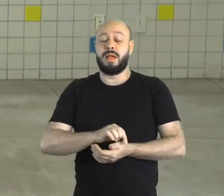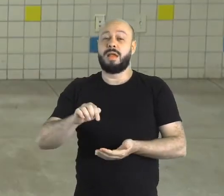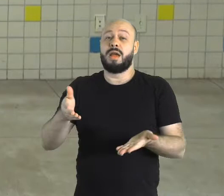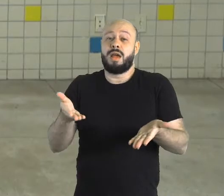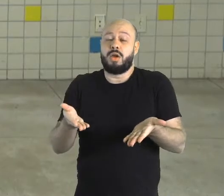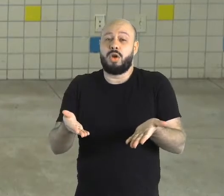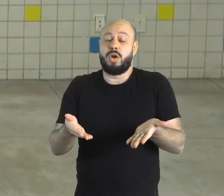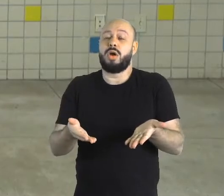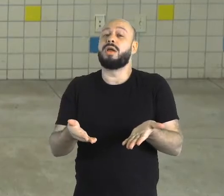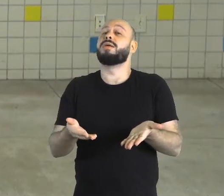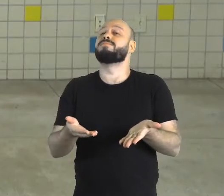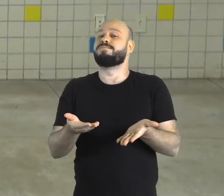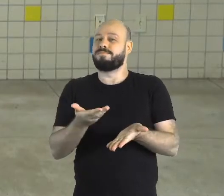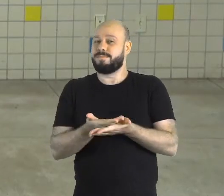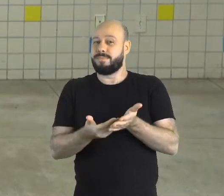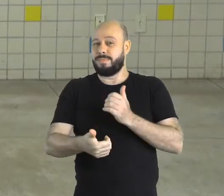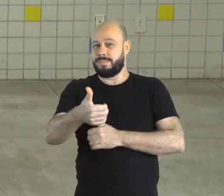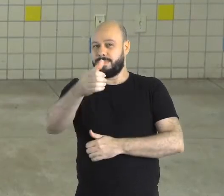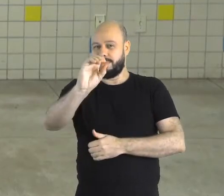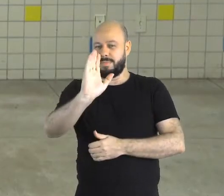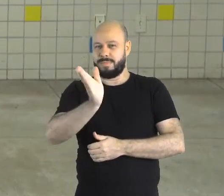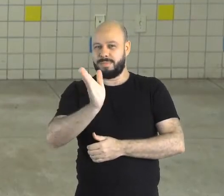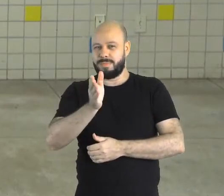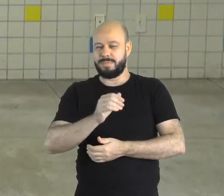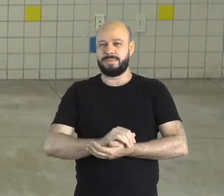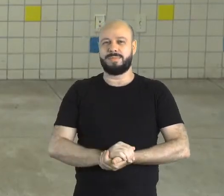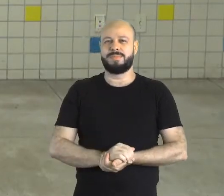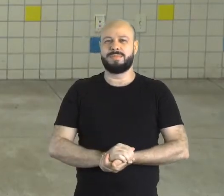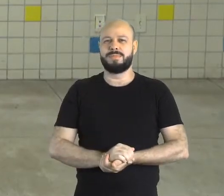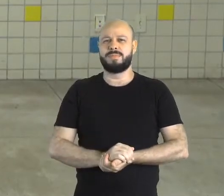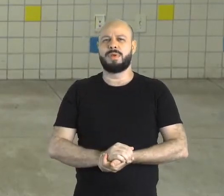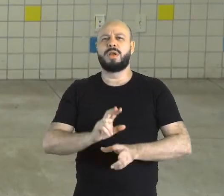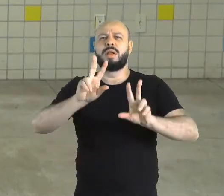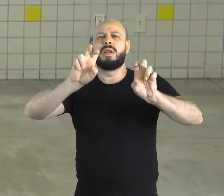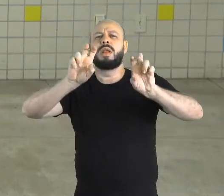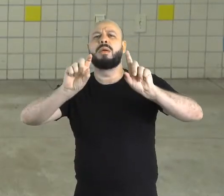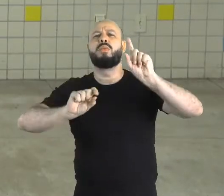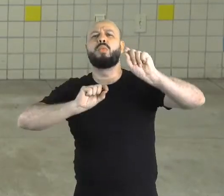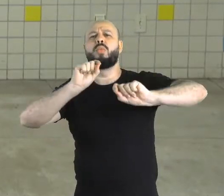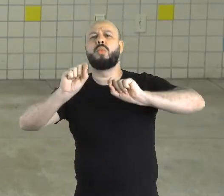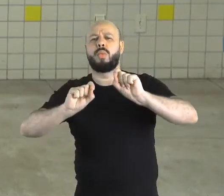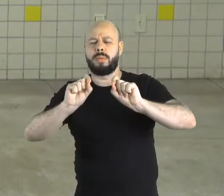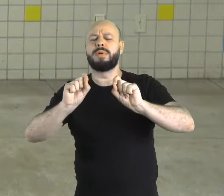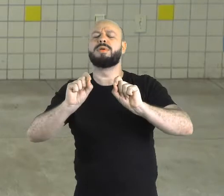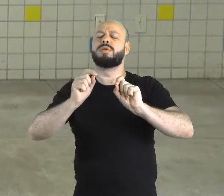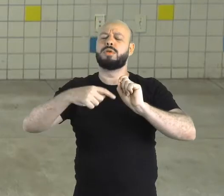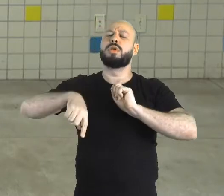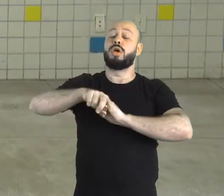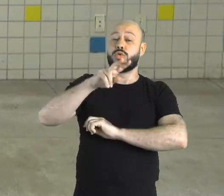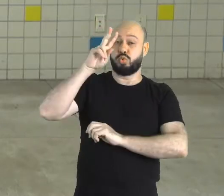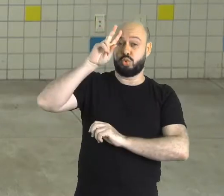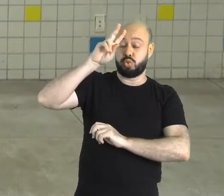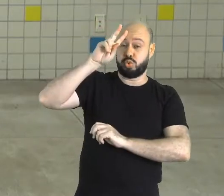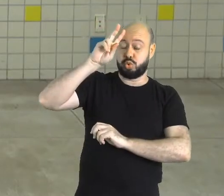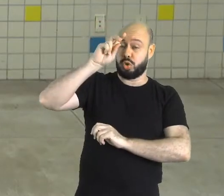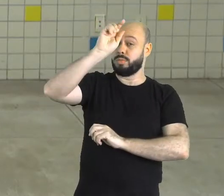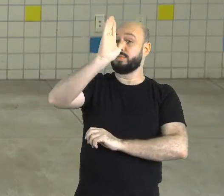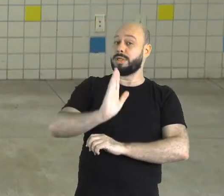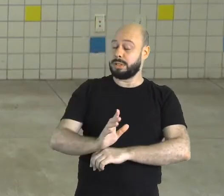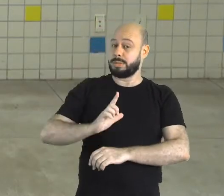décima aula, né? Chegamos até aqui. Bom, gente, hoje nós iremos falar sobre um tema que é muito pertinente para a história do Brasil.